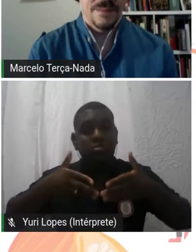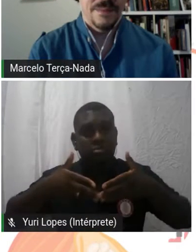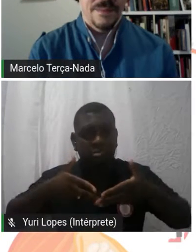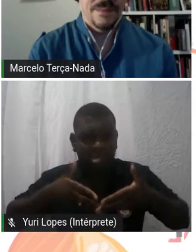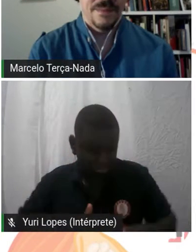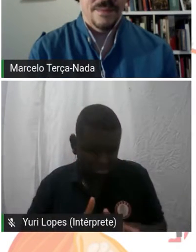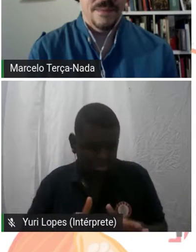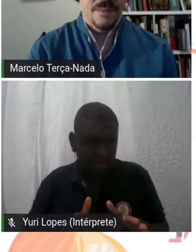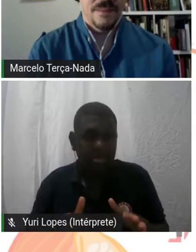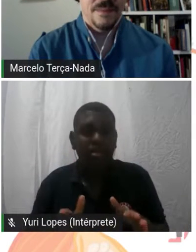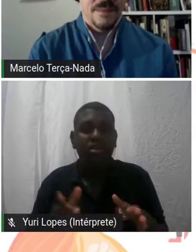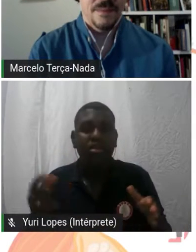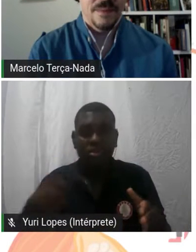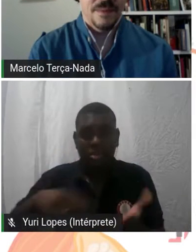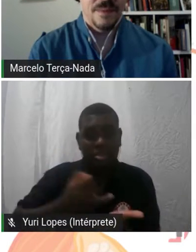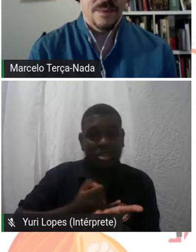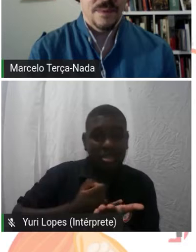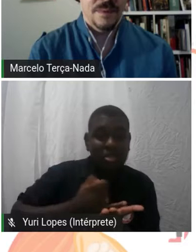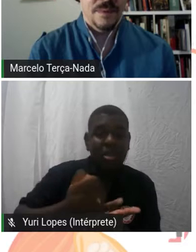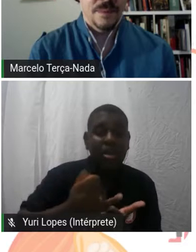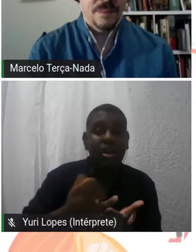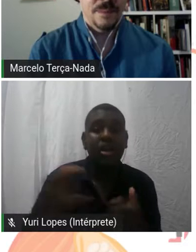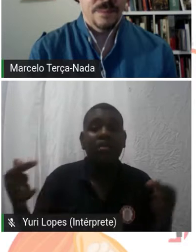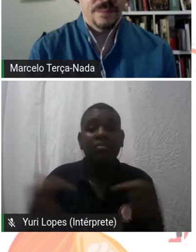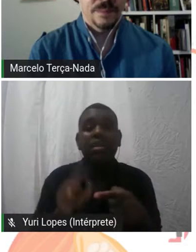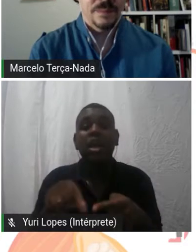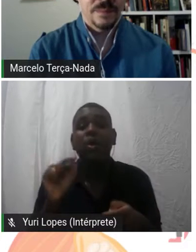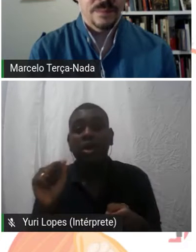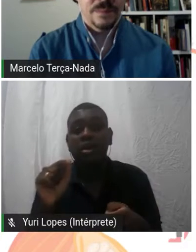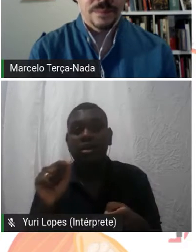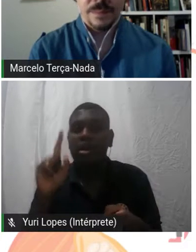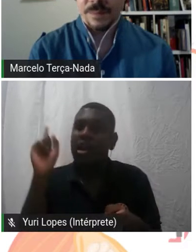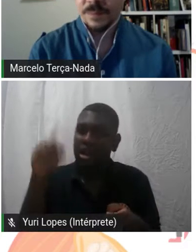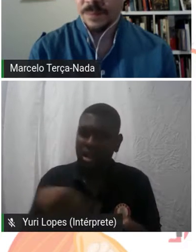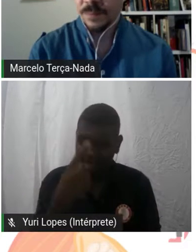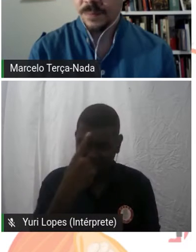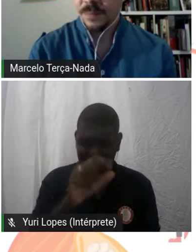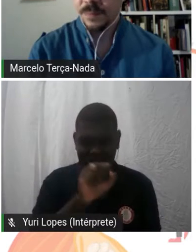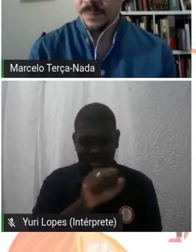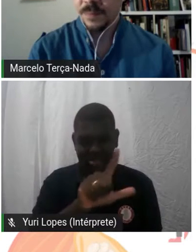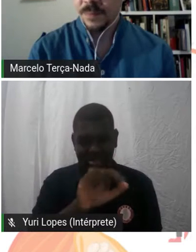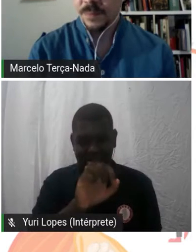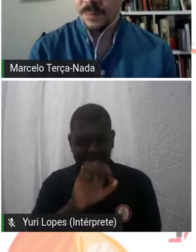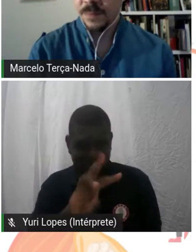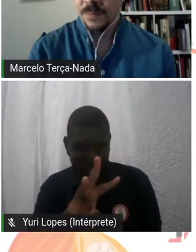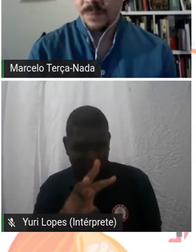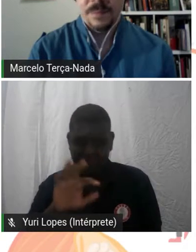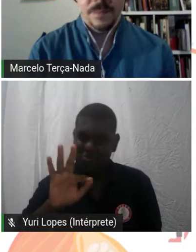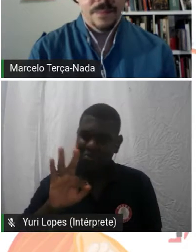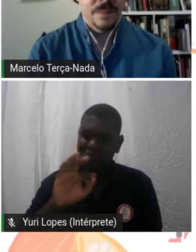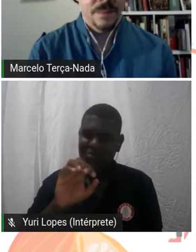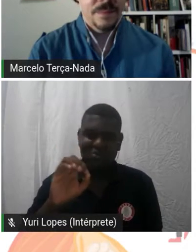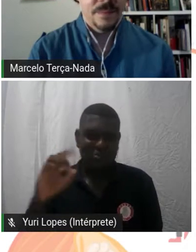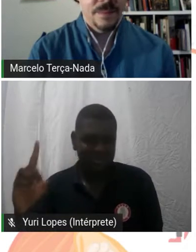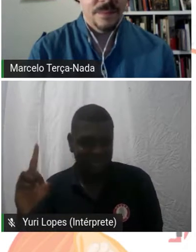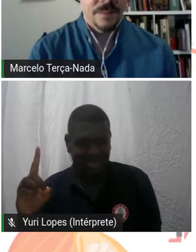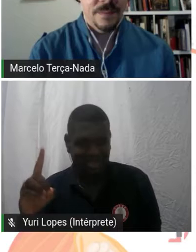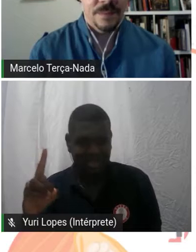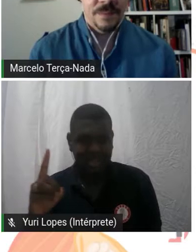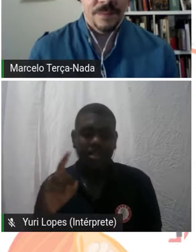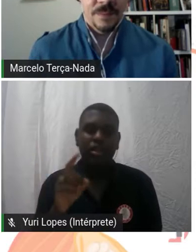propósito do Slow Food, uma das primeiras edições do Terra Madre, nós participamos na Itália.